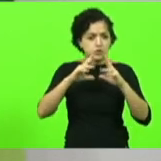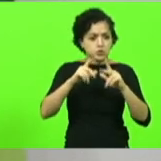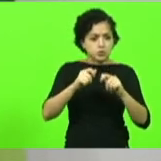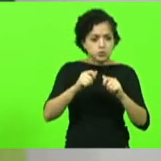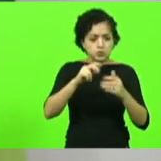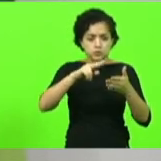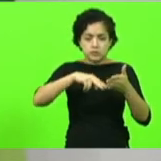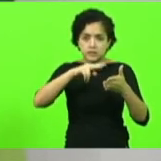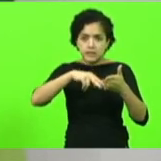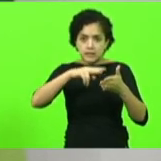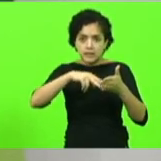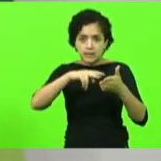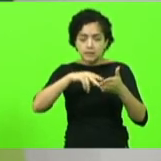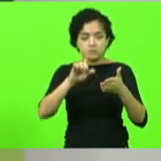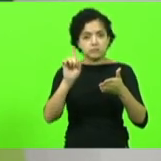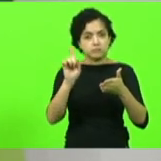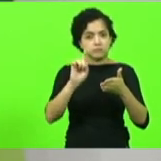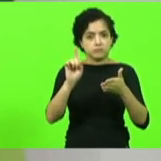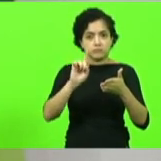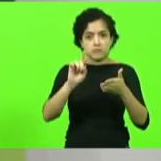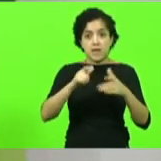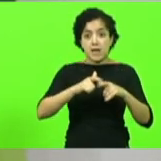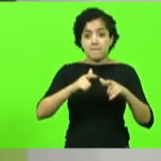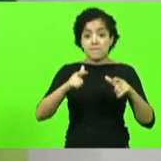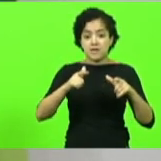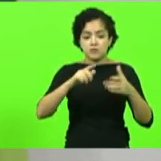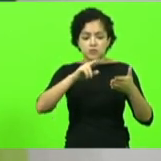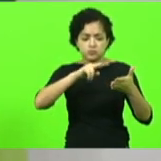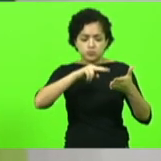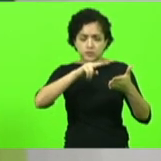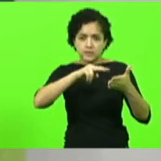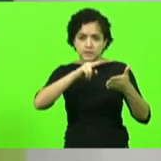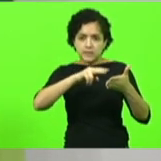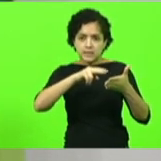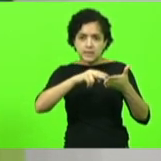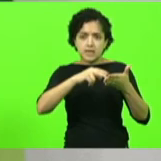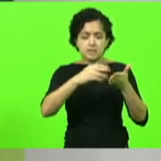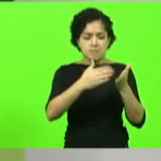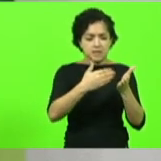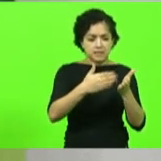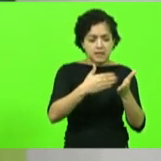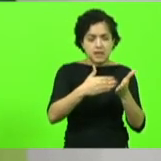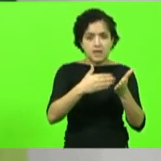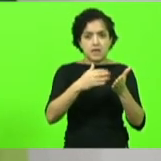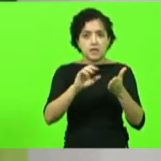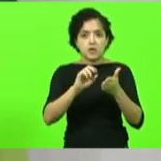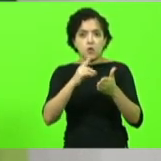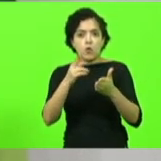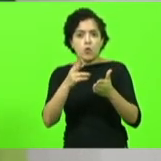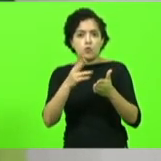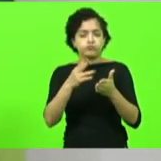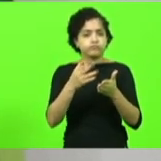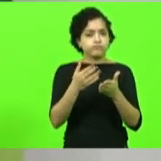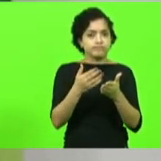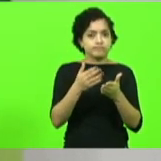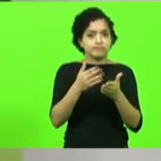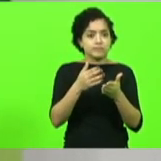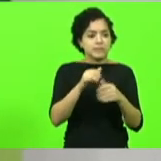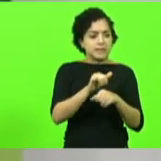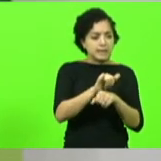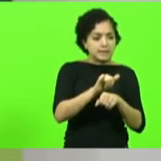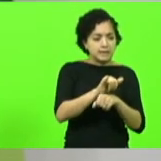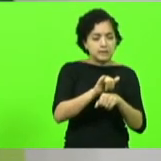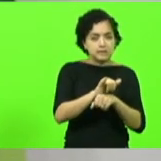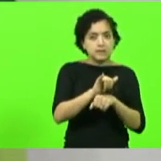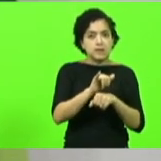leem porque a maioria do que vocês leem ou é mal intencionado ou é mal informado o roubo